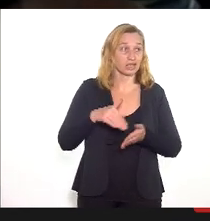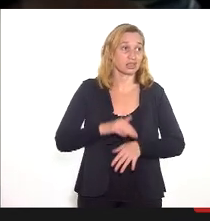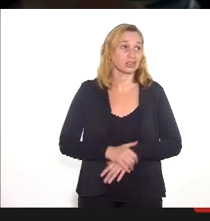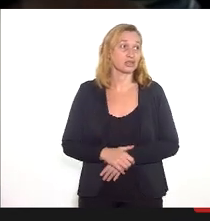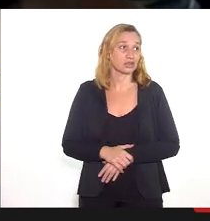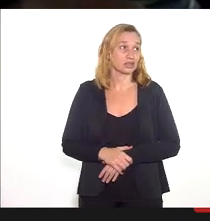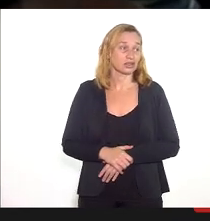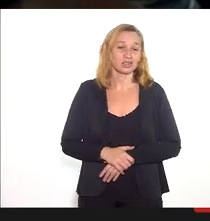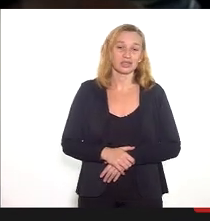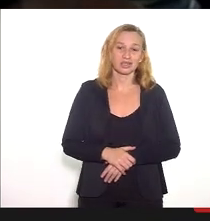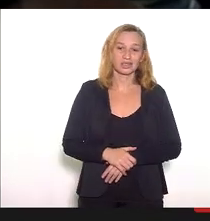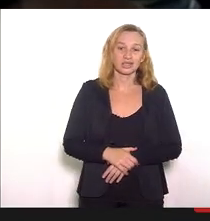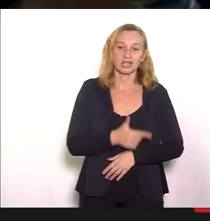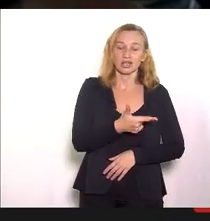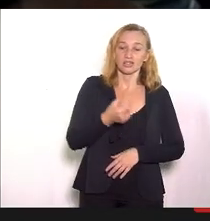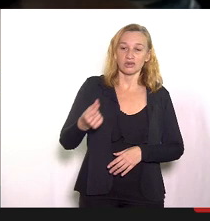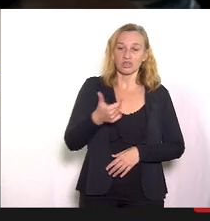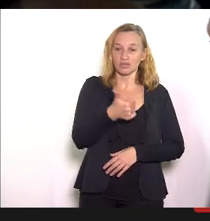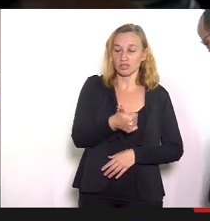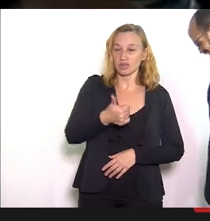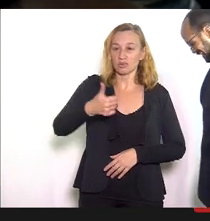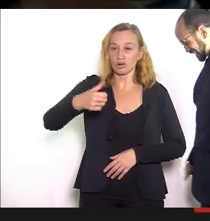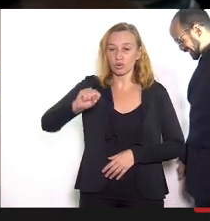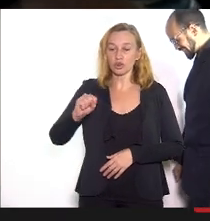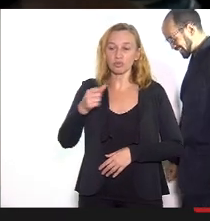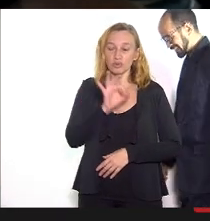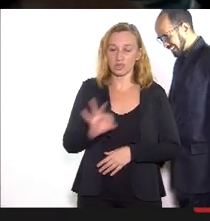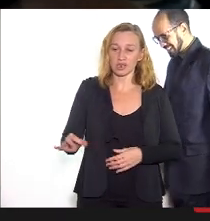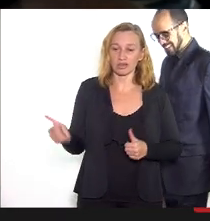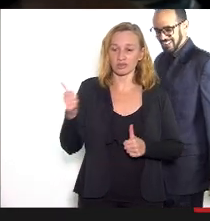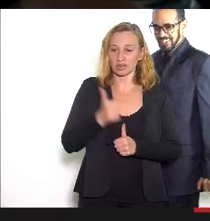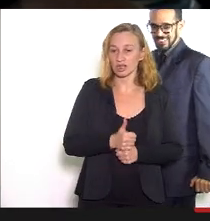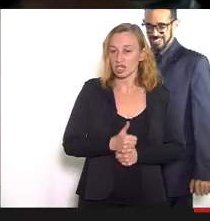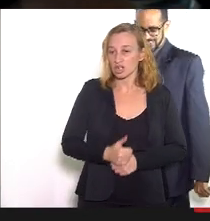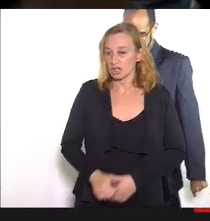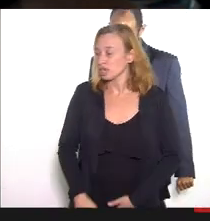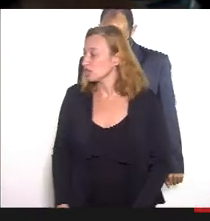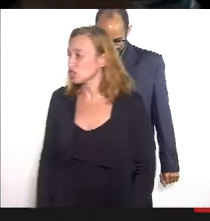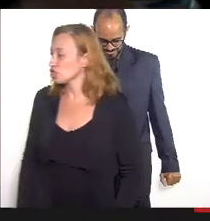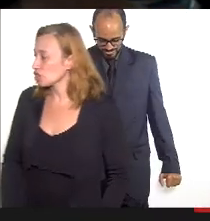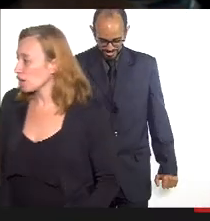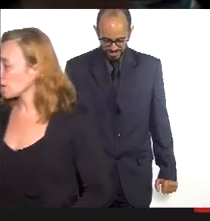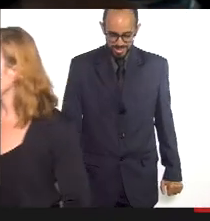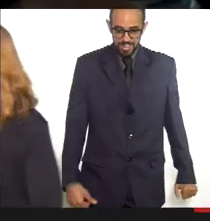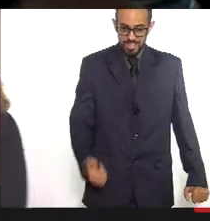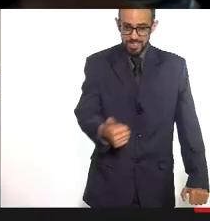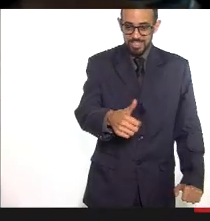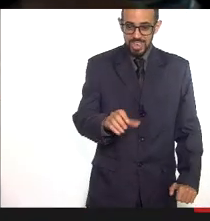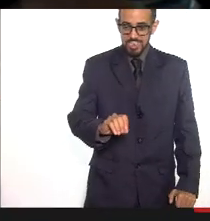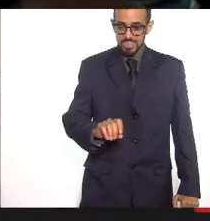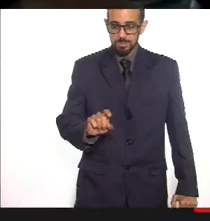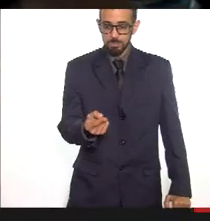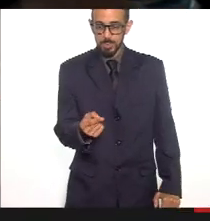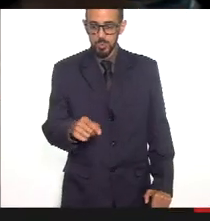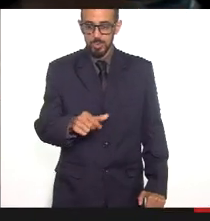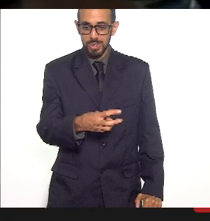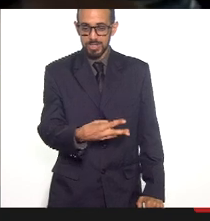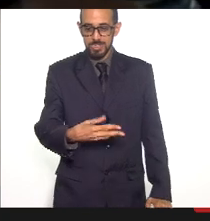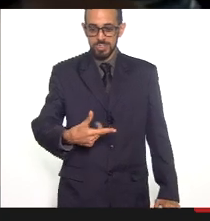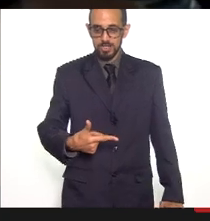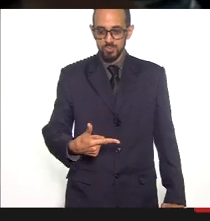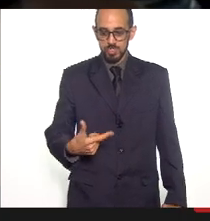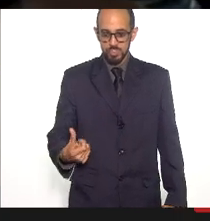últimos três anos foi de 20,8% passando de 10.329 em fevereiro de